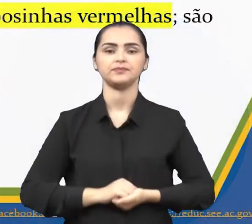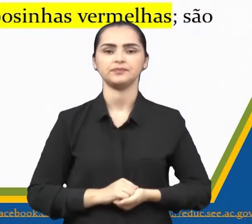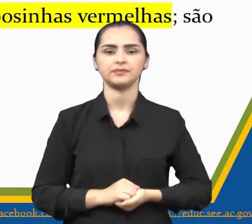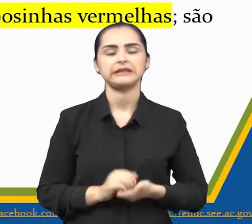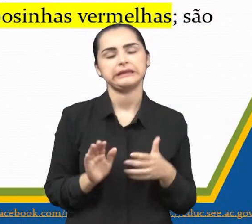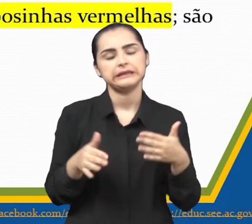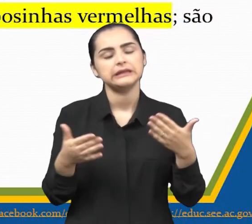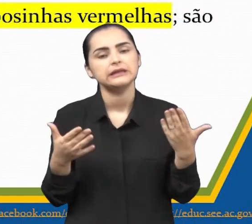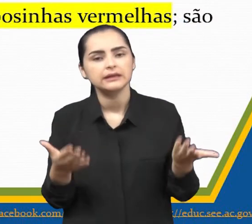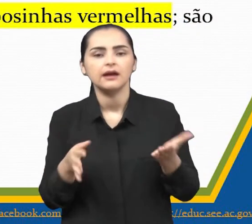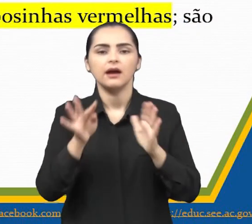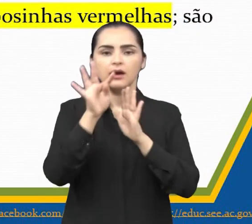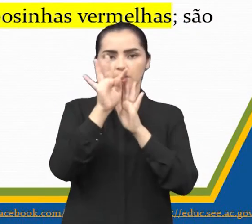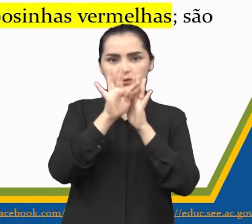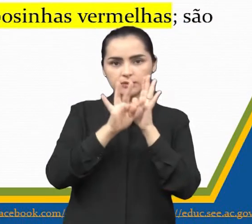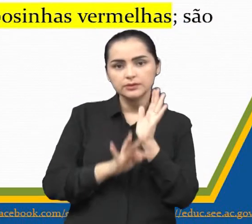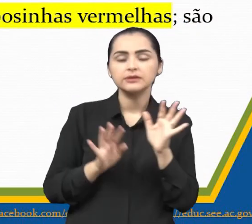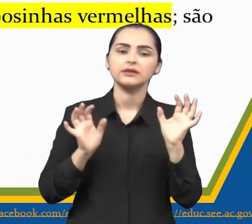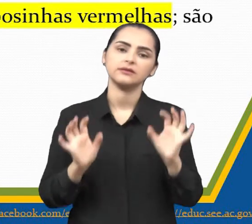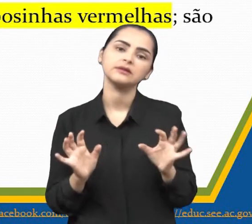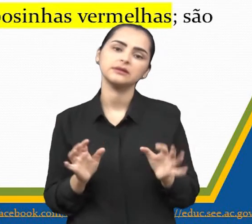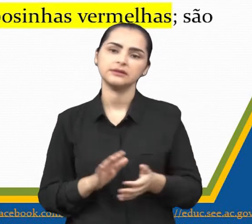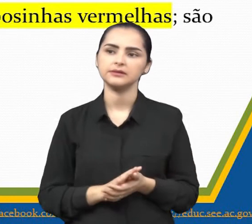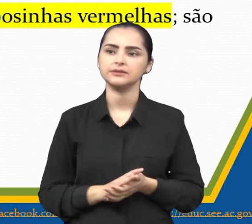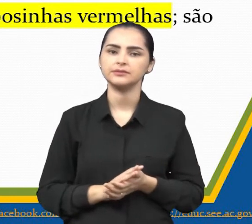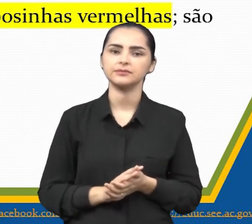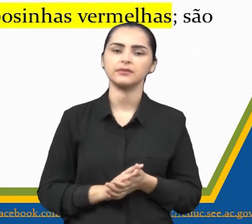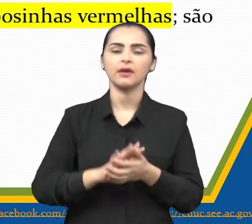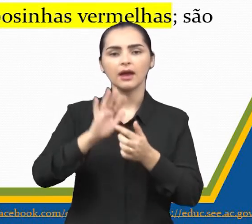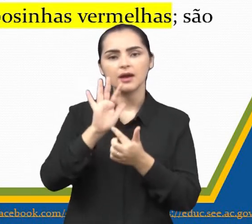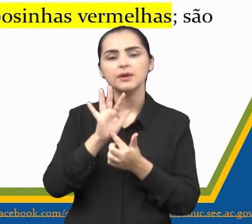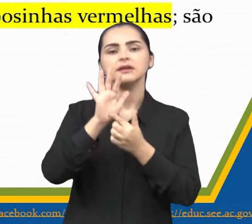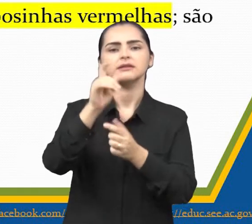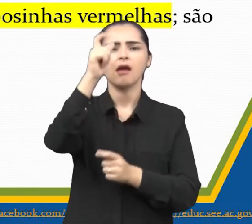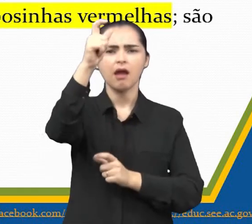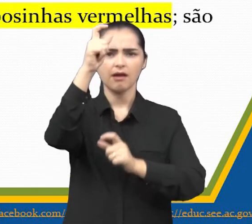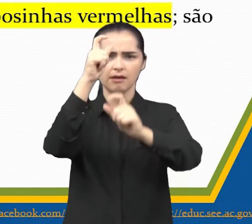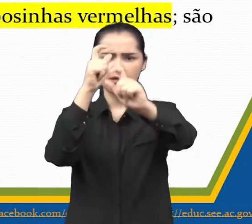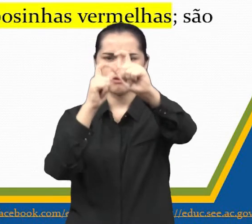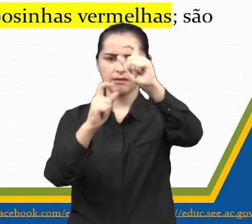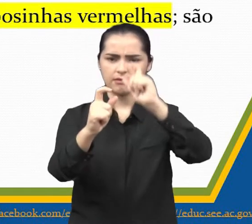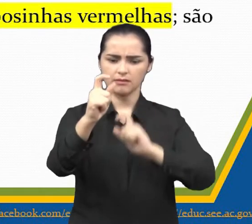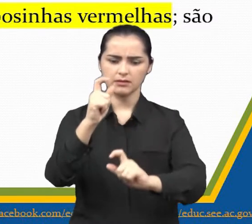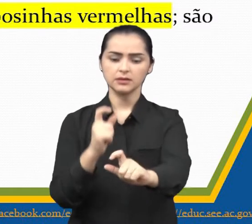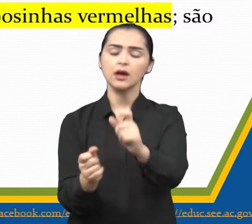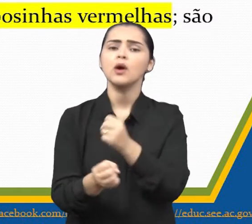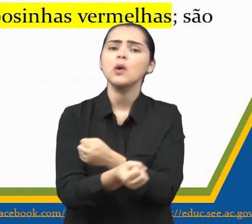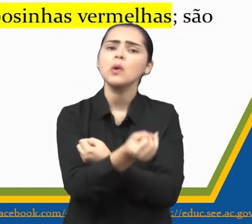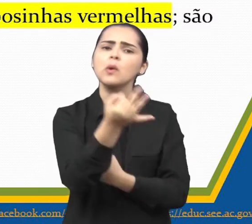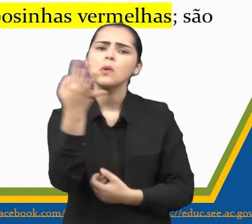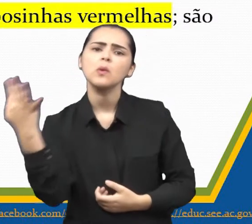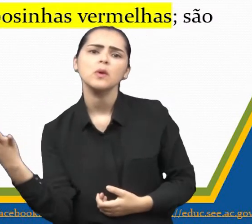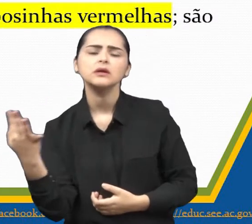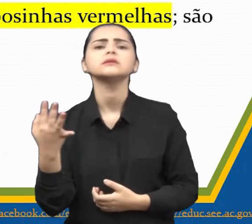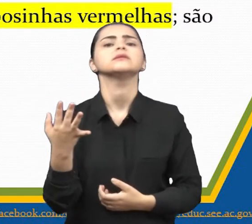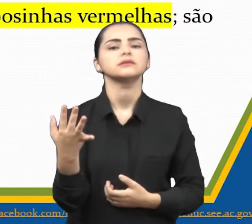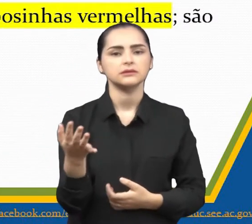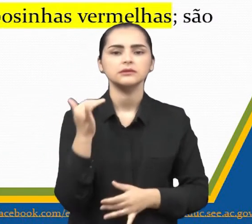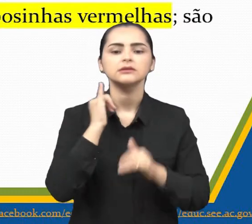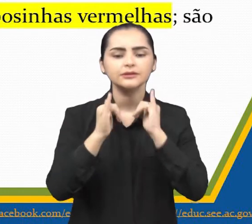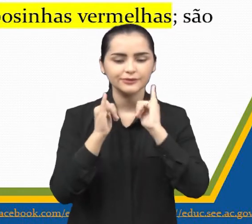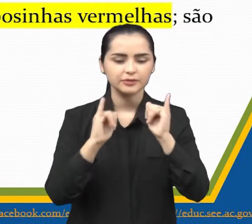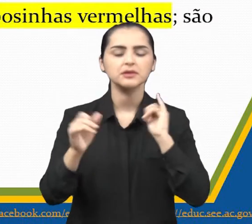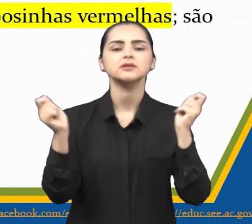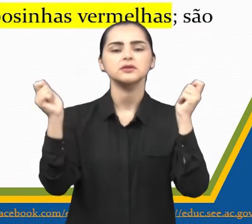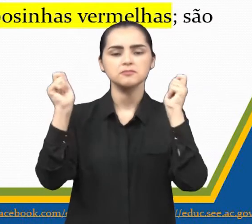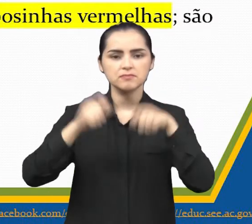Então, tá. O texto ficou da seguinte forma. Eu destaquei essas palavras para vocês verem quantas informações a gente pode colocar aí, tá? E tem várias